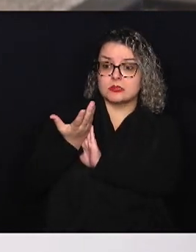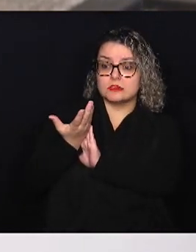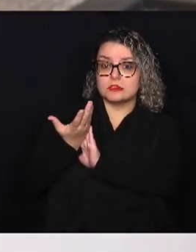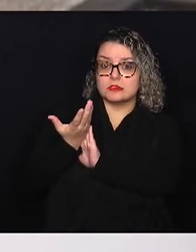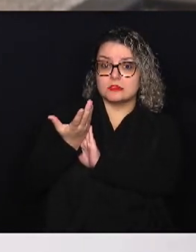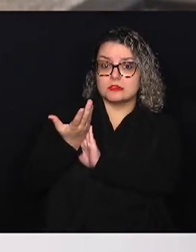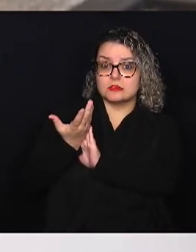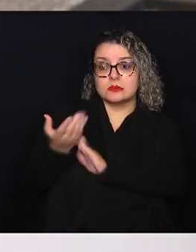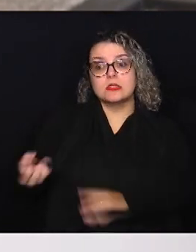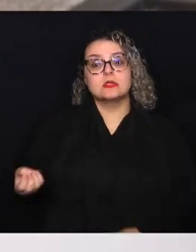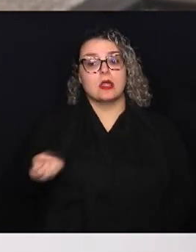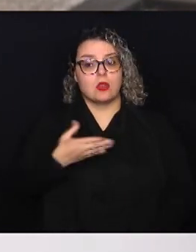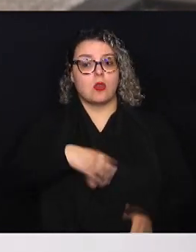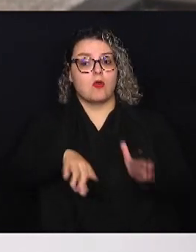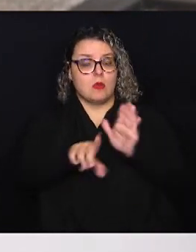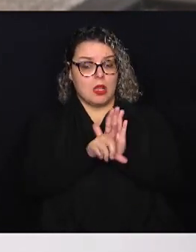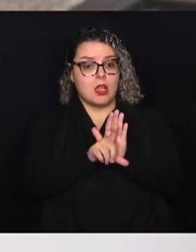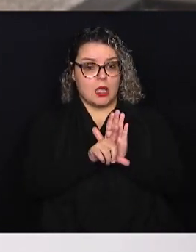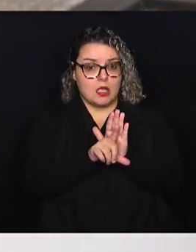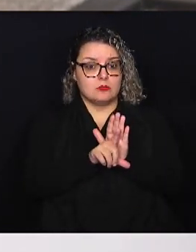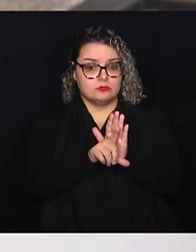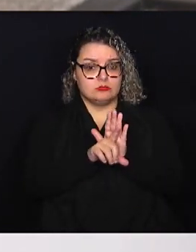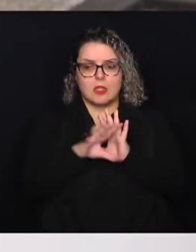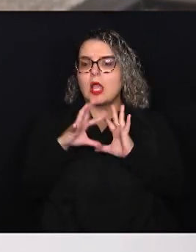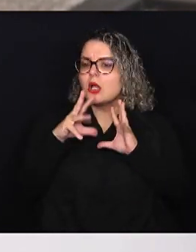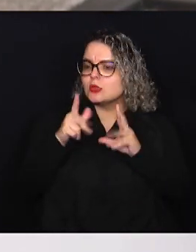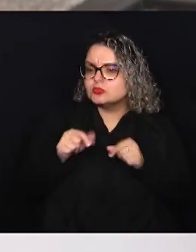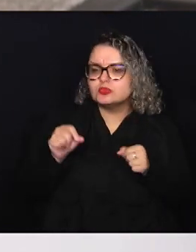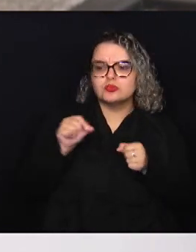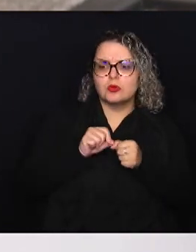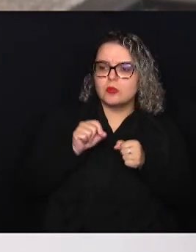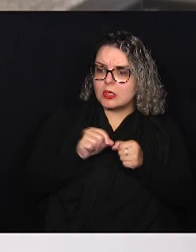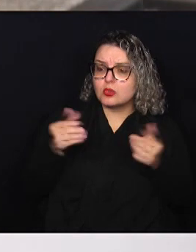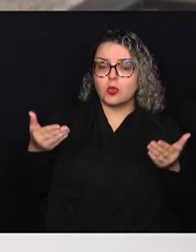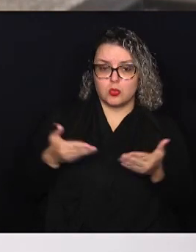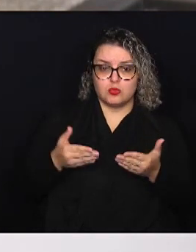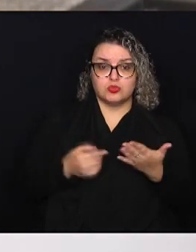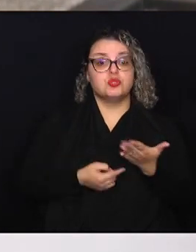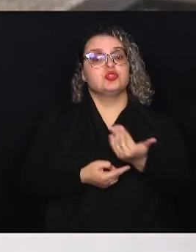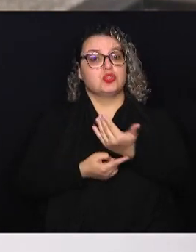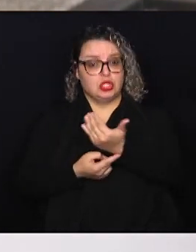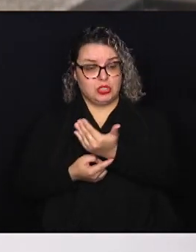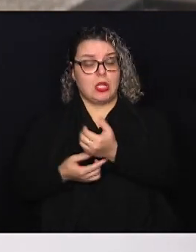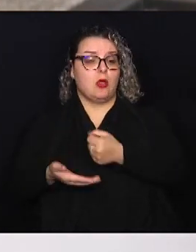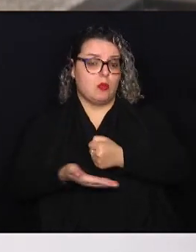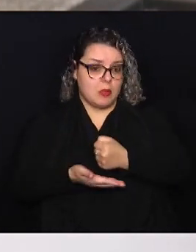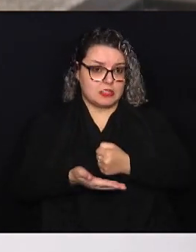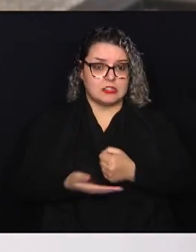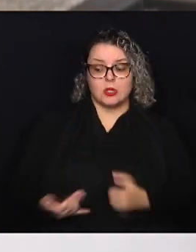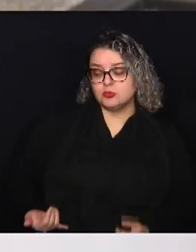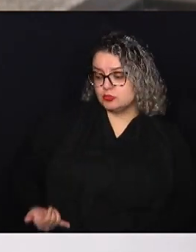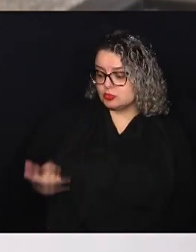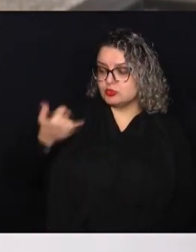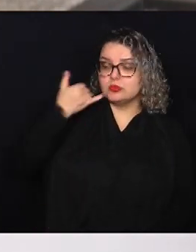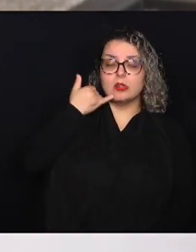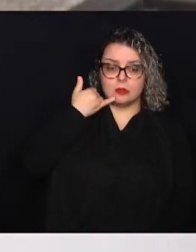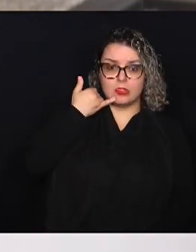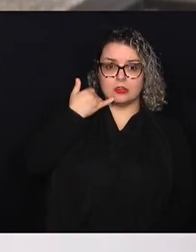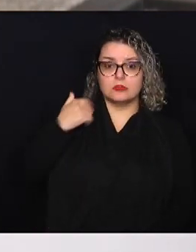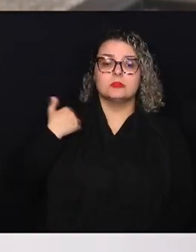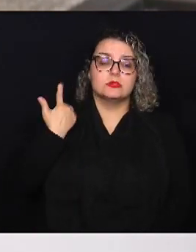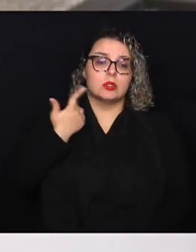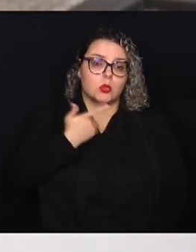nova lei, devido a tudo ser feito hoje na tecnologia, nos celulares. Então, nós